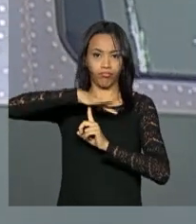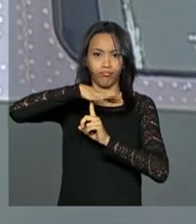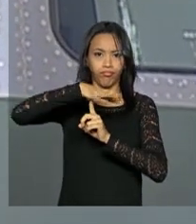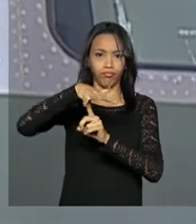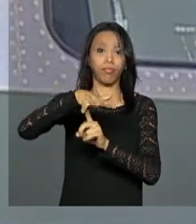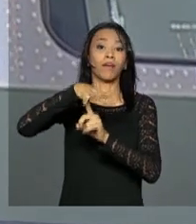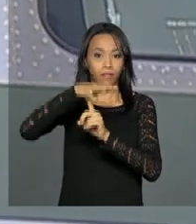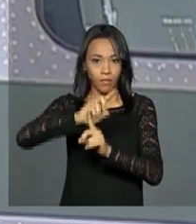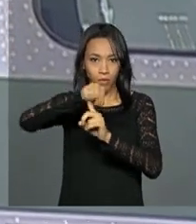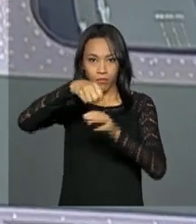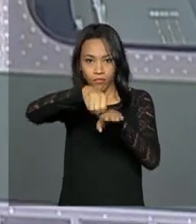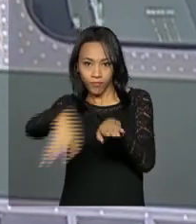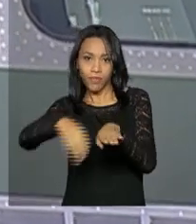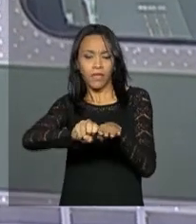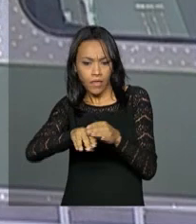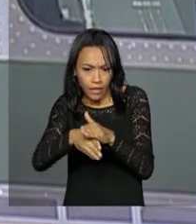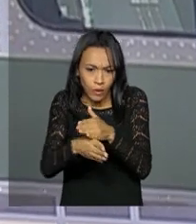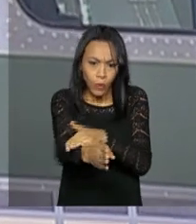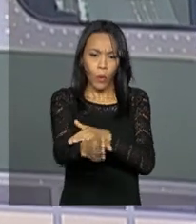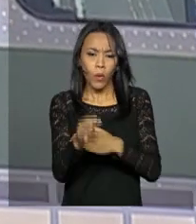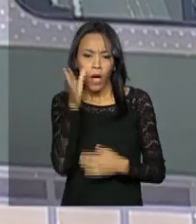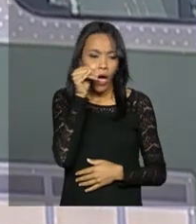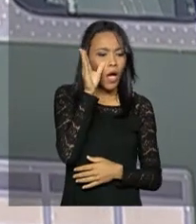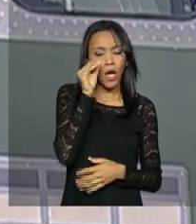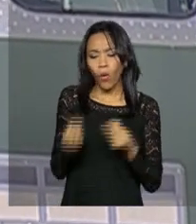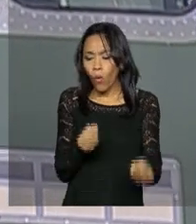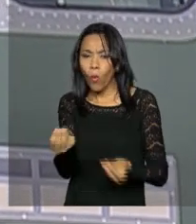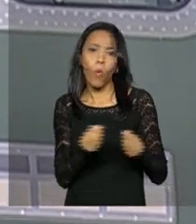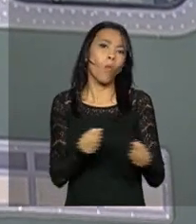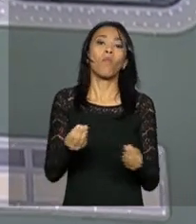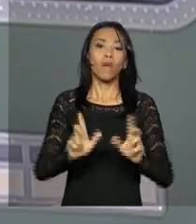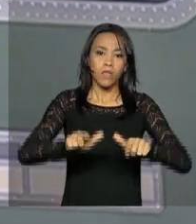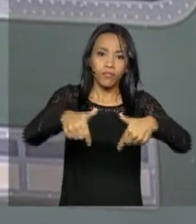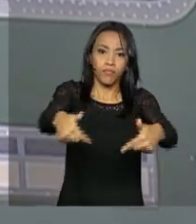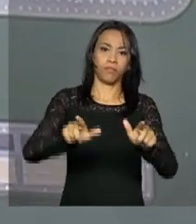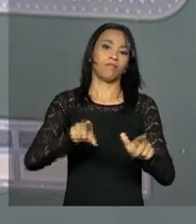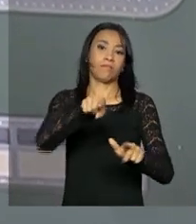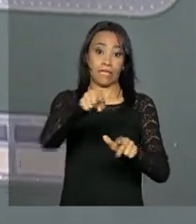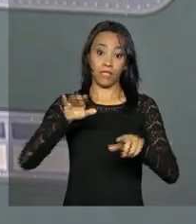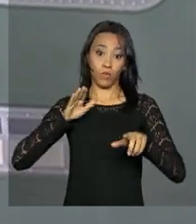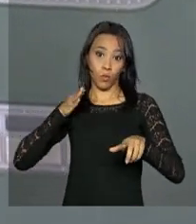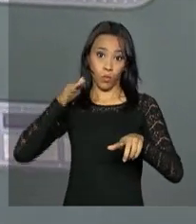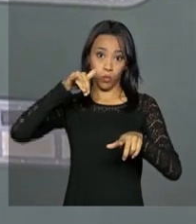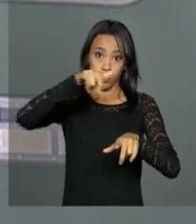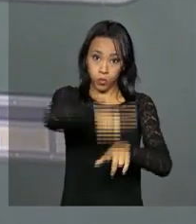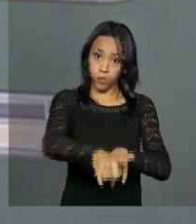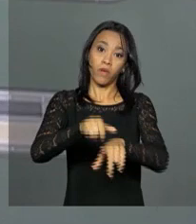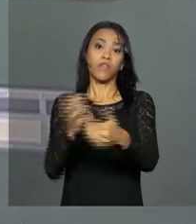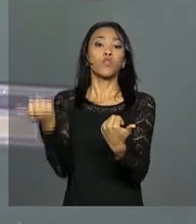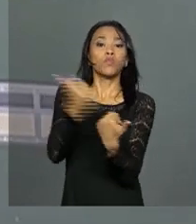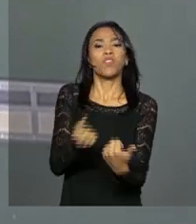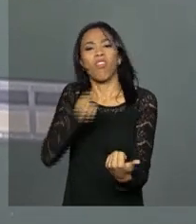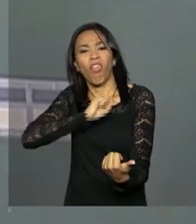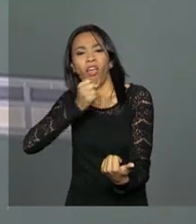visitou o interior da aeronave, recebeu as informações sobre como vai atuar o novo avião, que vai substituir as atuais